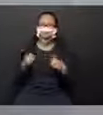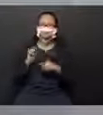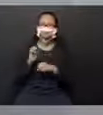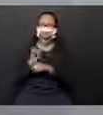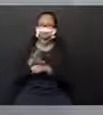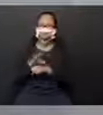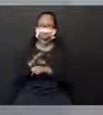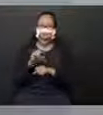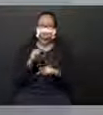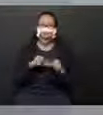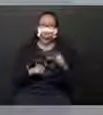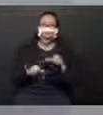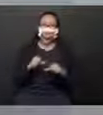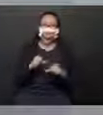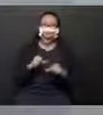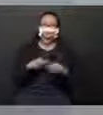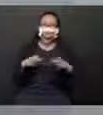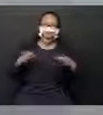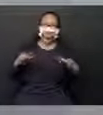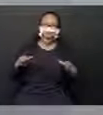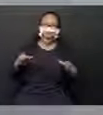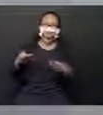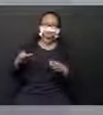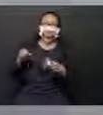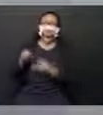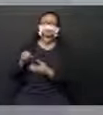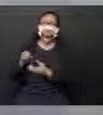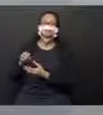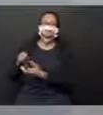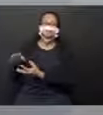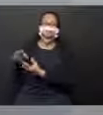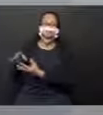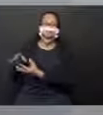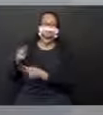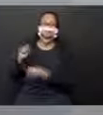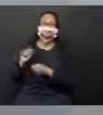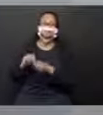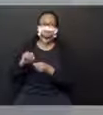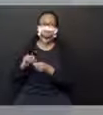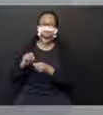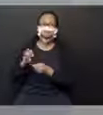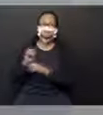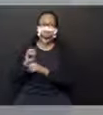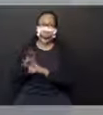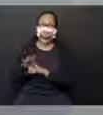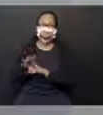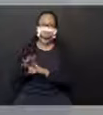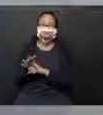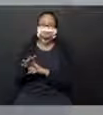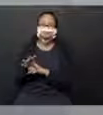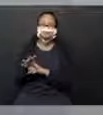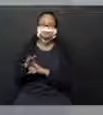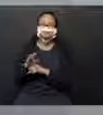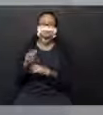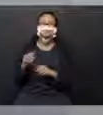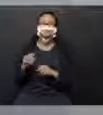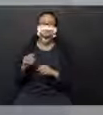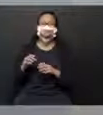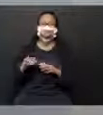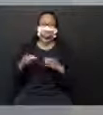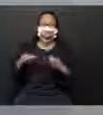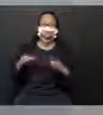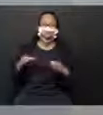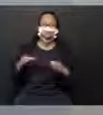modificar o tamanho da sombra? O que nós fizemos com a lanterna? Olha só. O tamanho da sombra